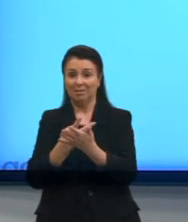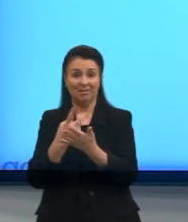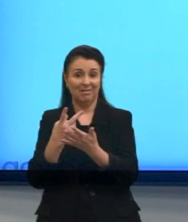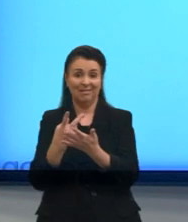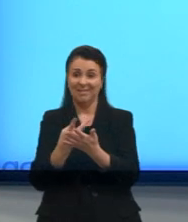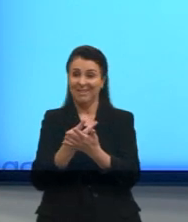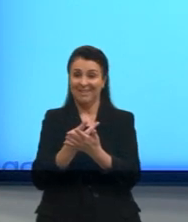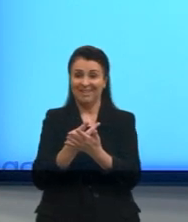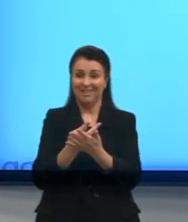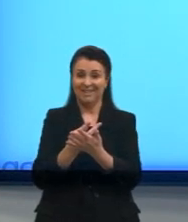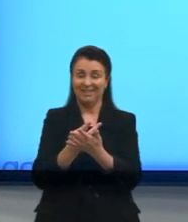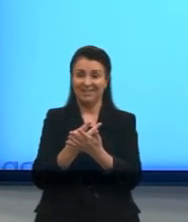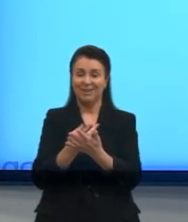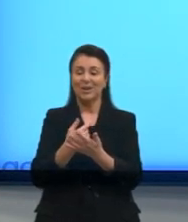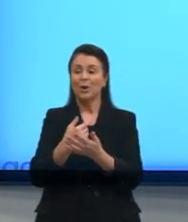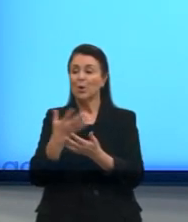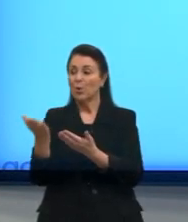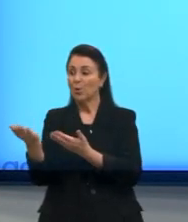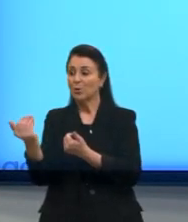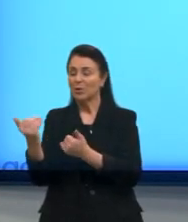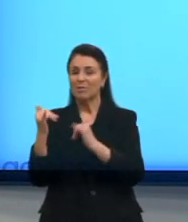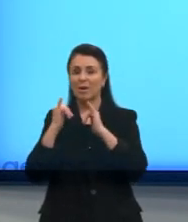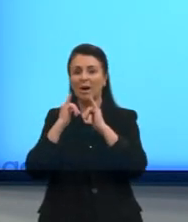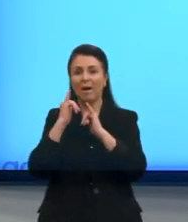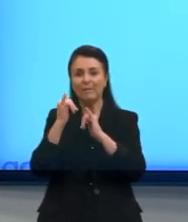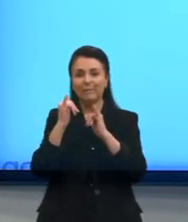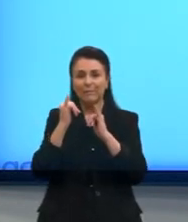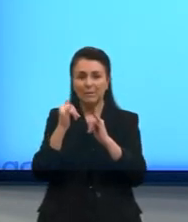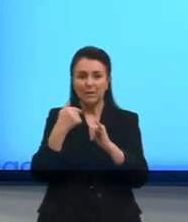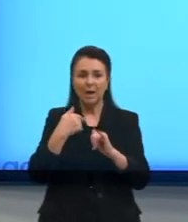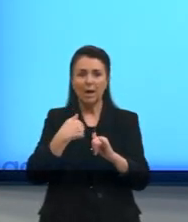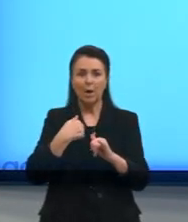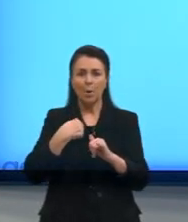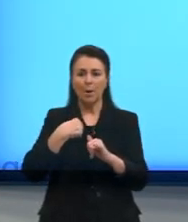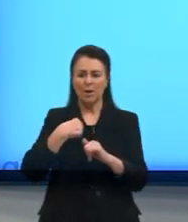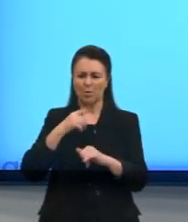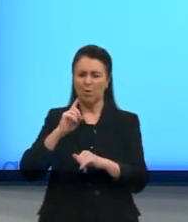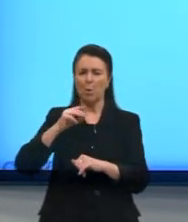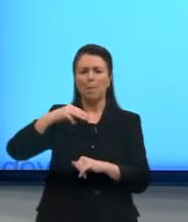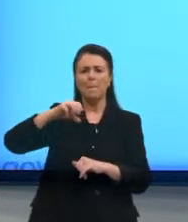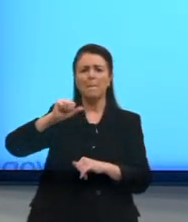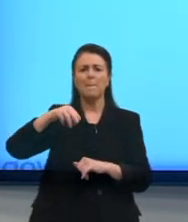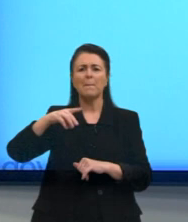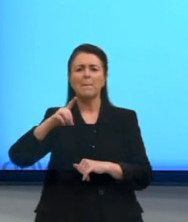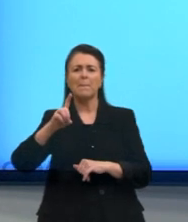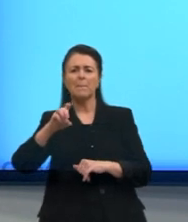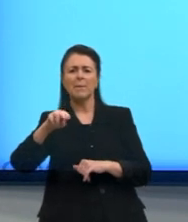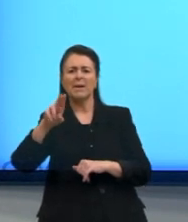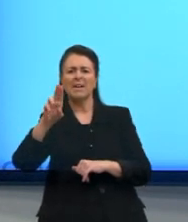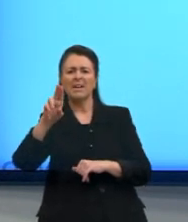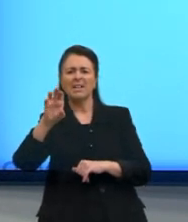E o novinho diz de novo, eu mandei ver. E o senhor responde, e foram?